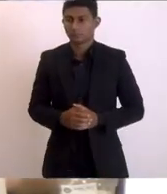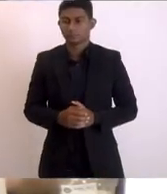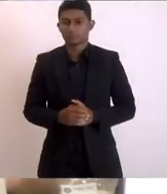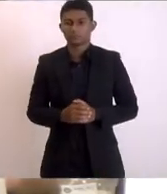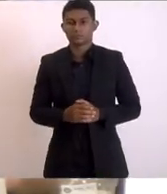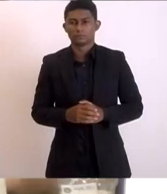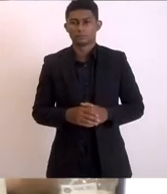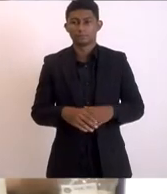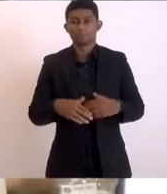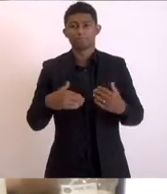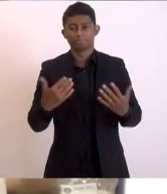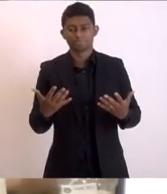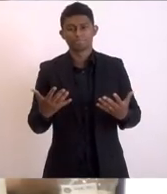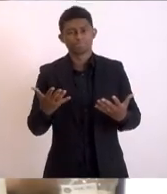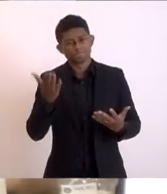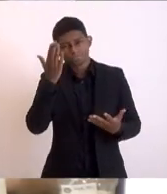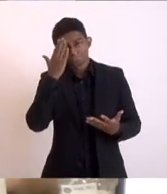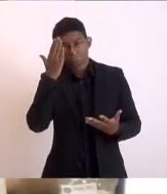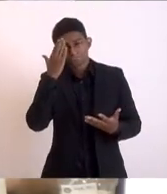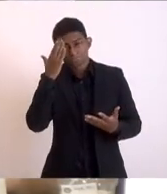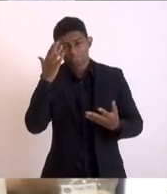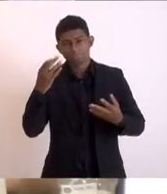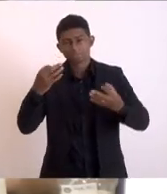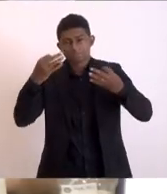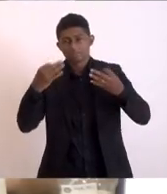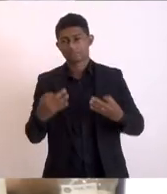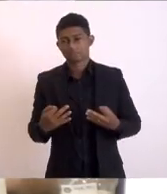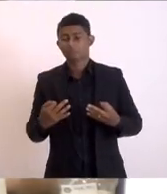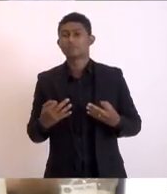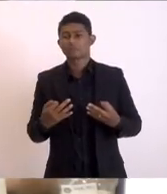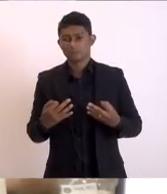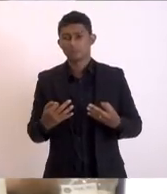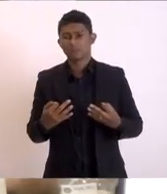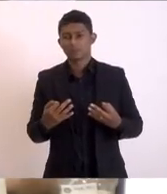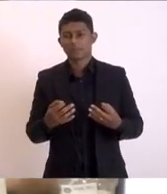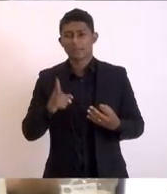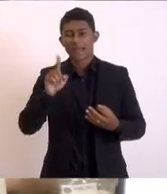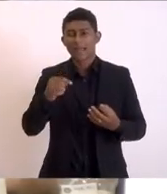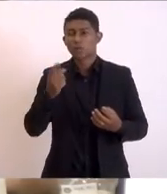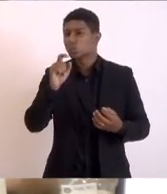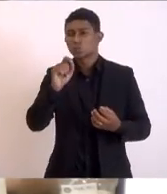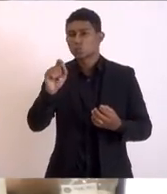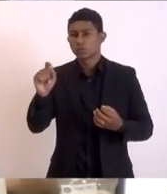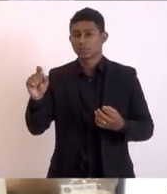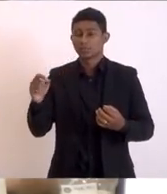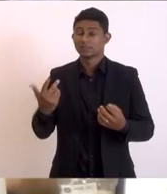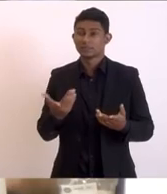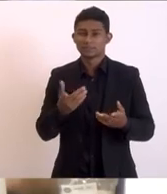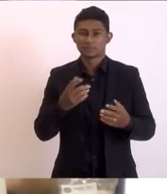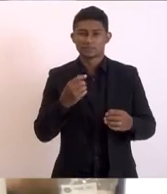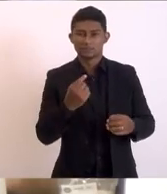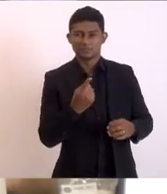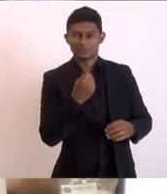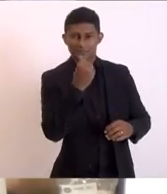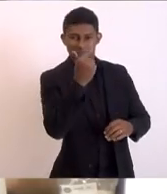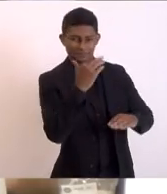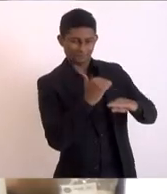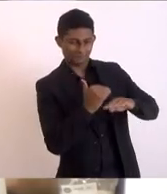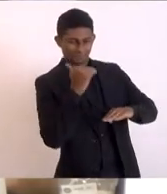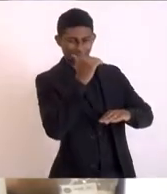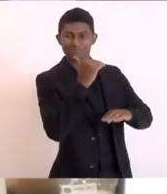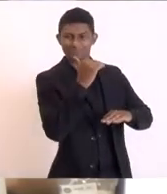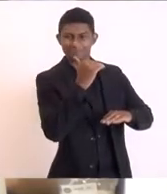A justeza da dimensão intergeracional que o Fundo Soberano traz